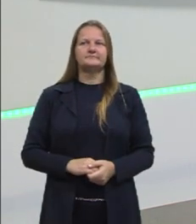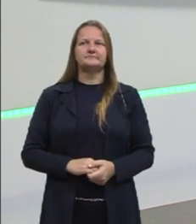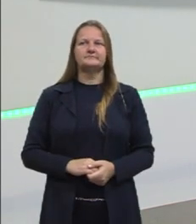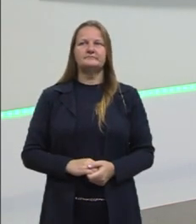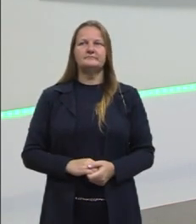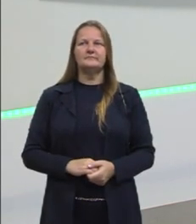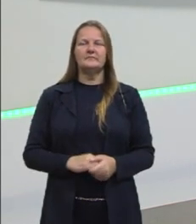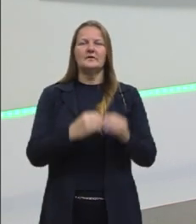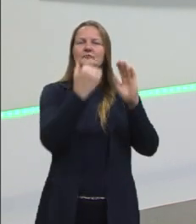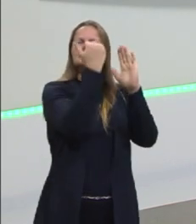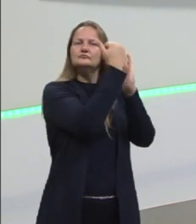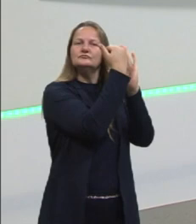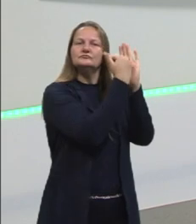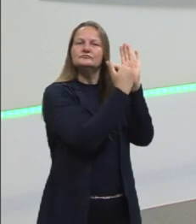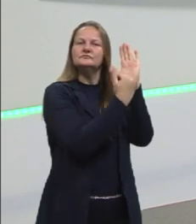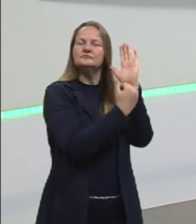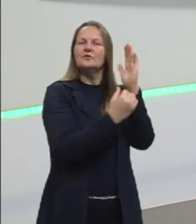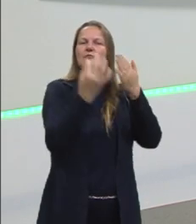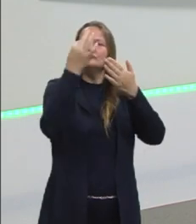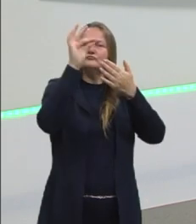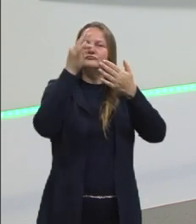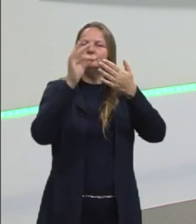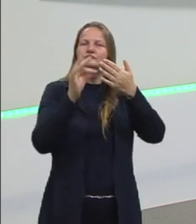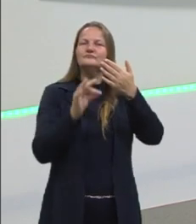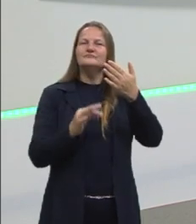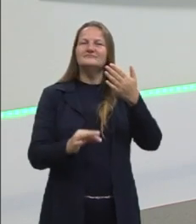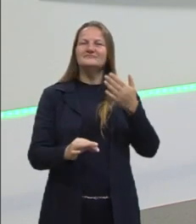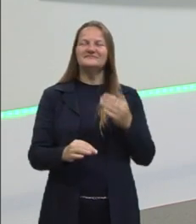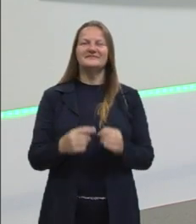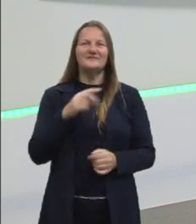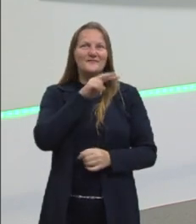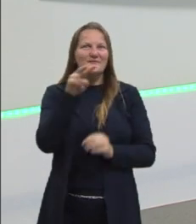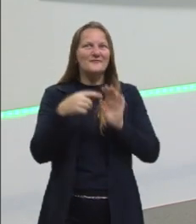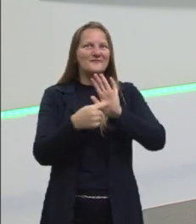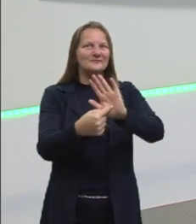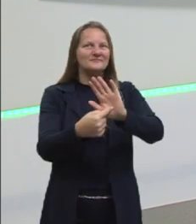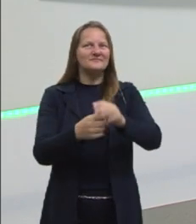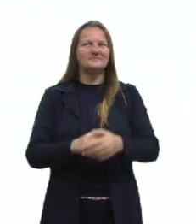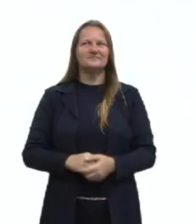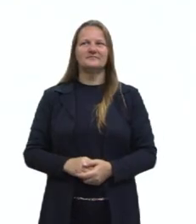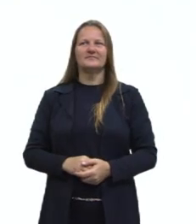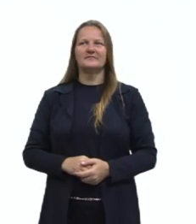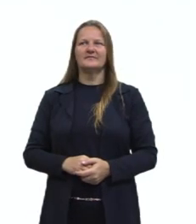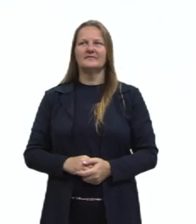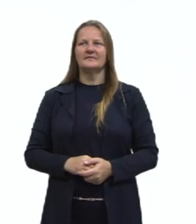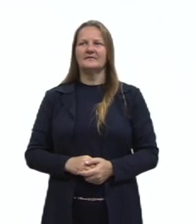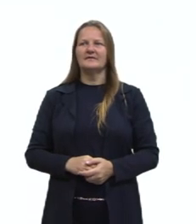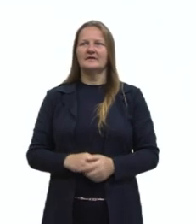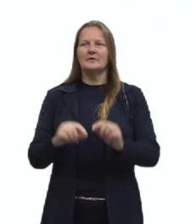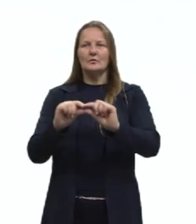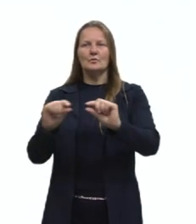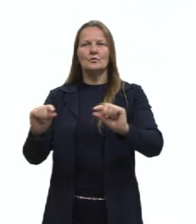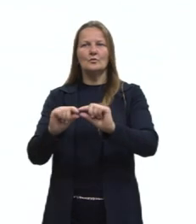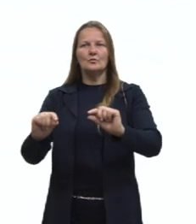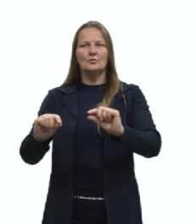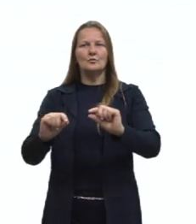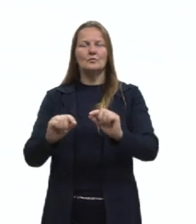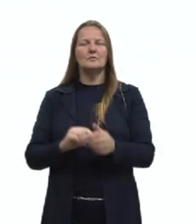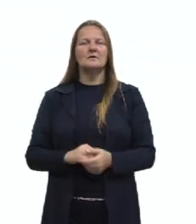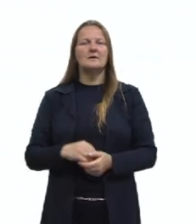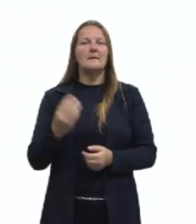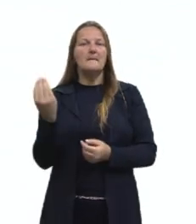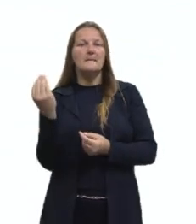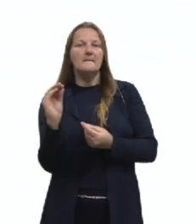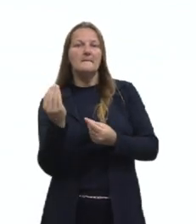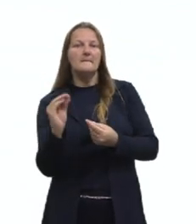Eu trouxe esse checklist do Enem para mostrar para vocês. Eu deixei o link aqui porque vocês conseguem encontrar ele na